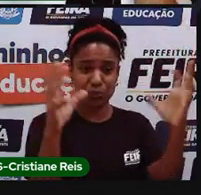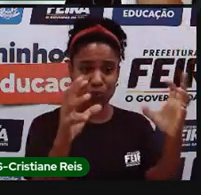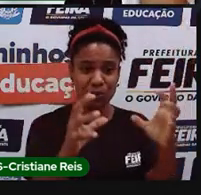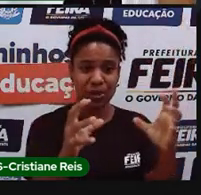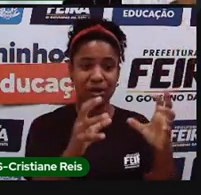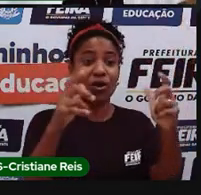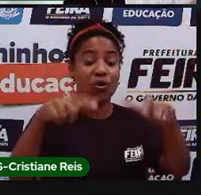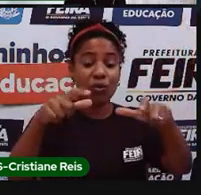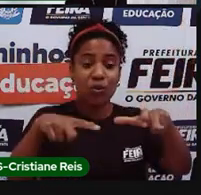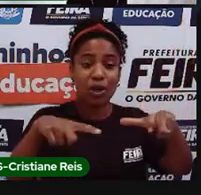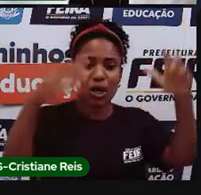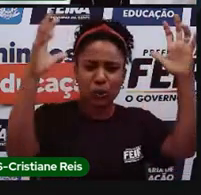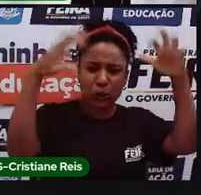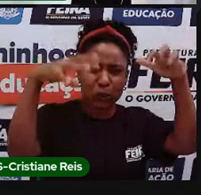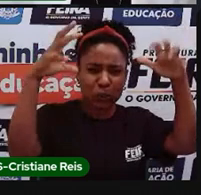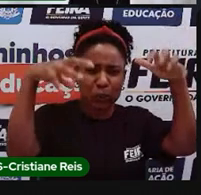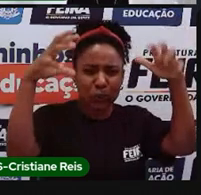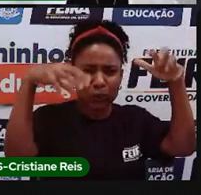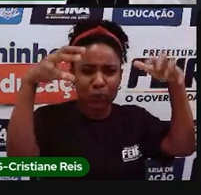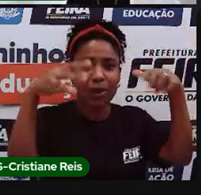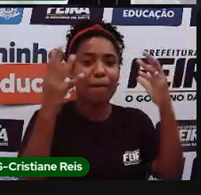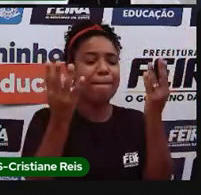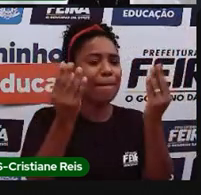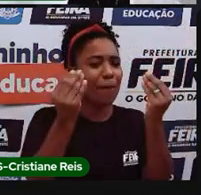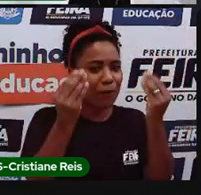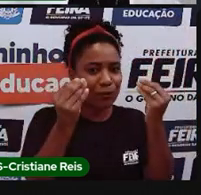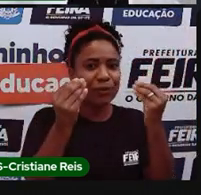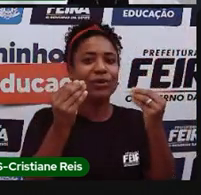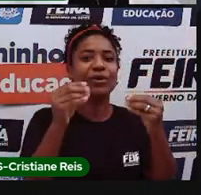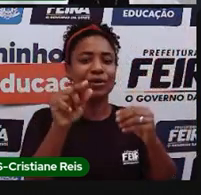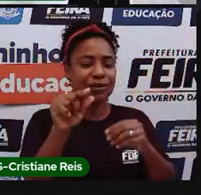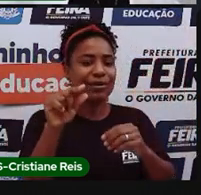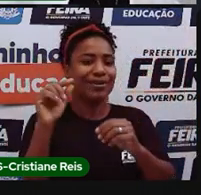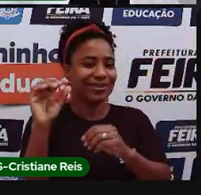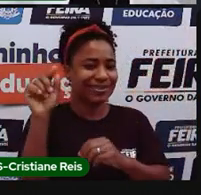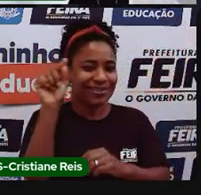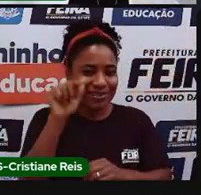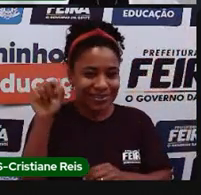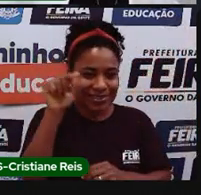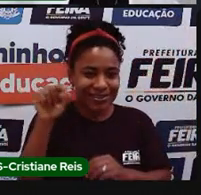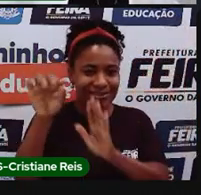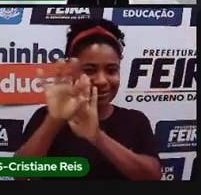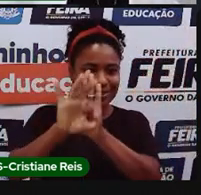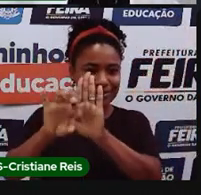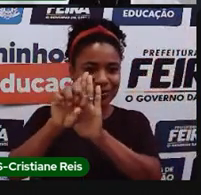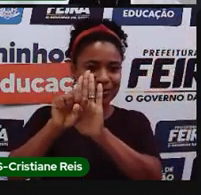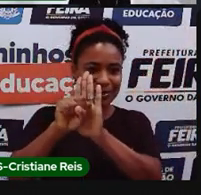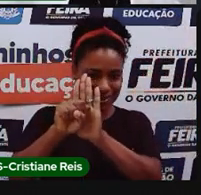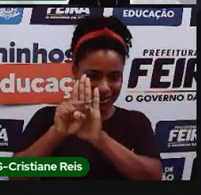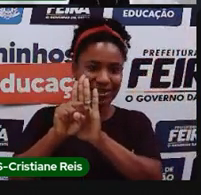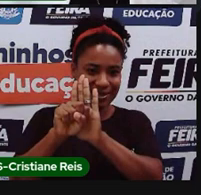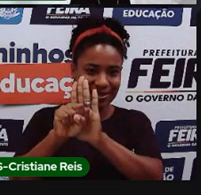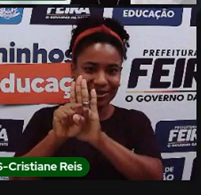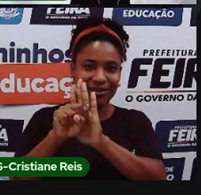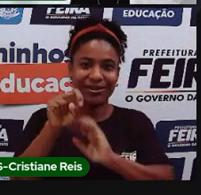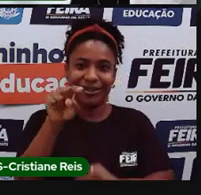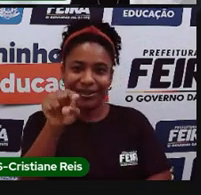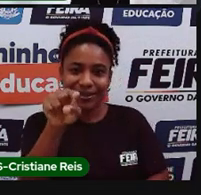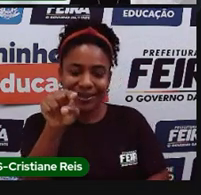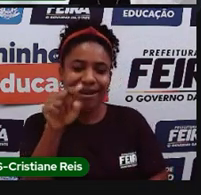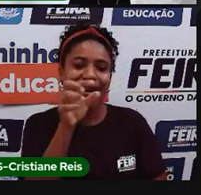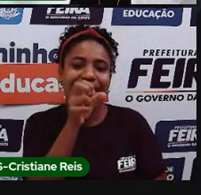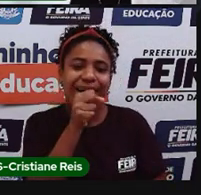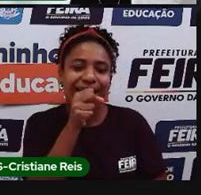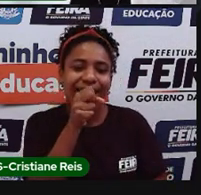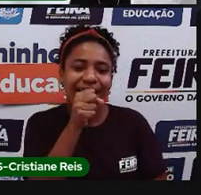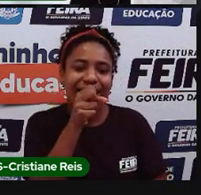aquele lugar que chove muito. Aí eu tenho aqui, né, nessa cor laranja, eu tenho o semiárido, né?